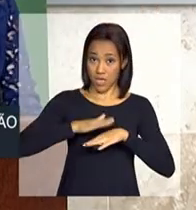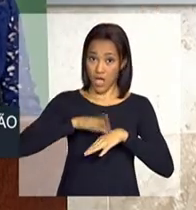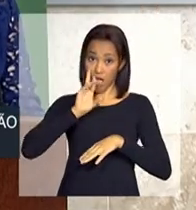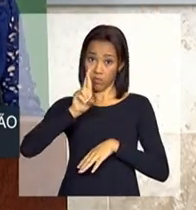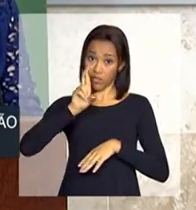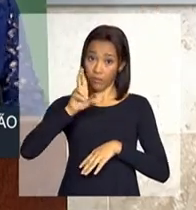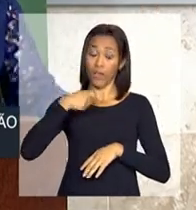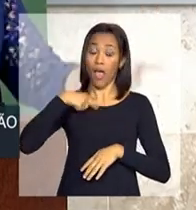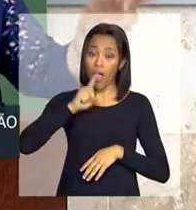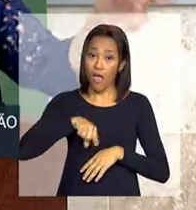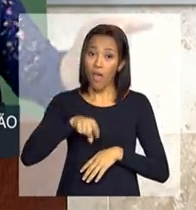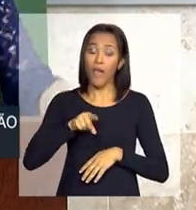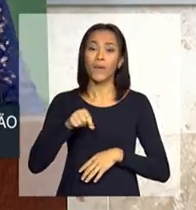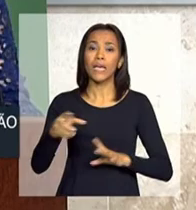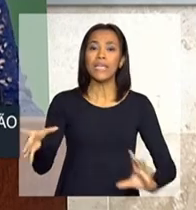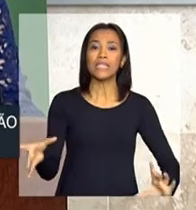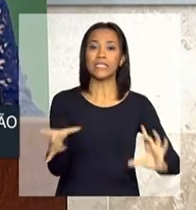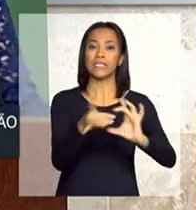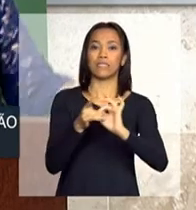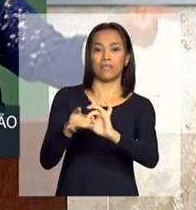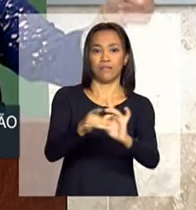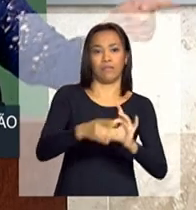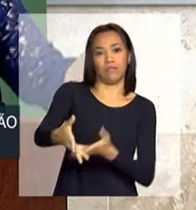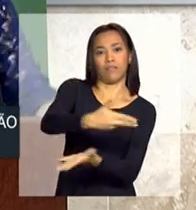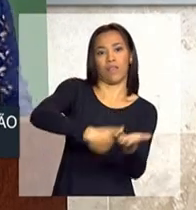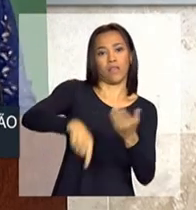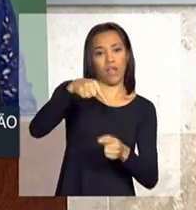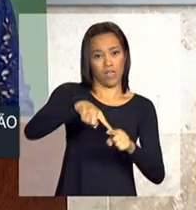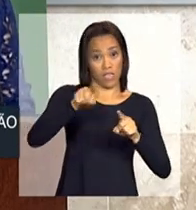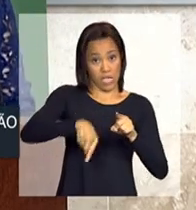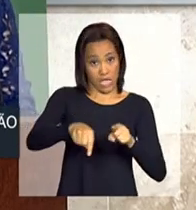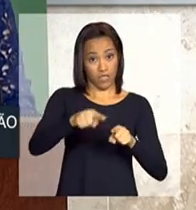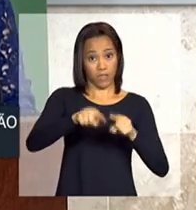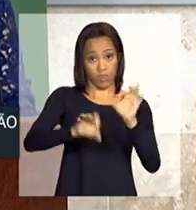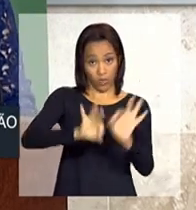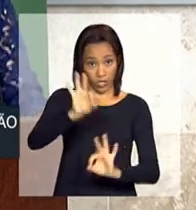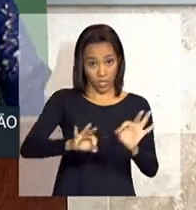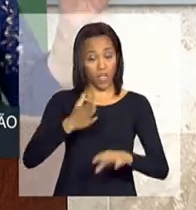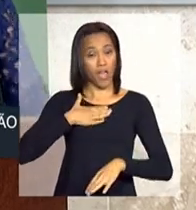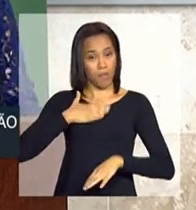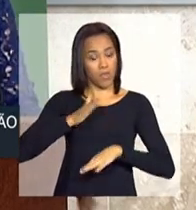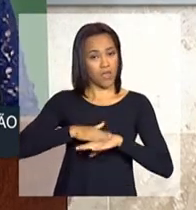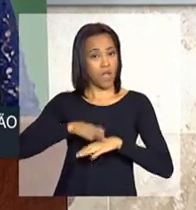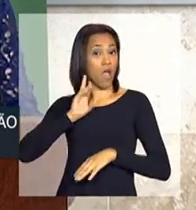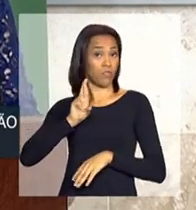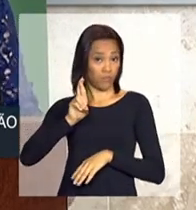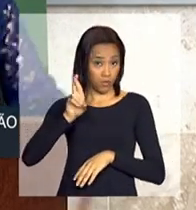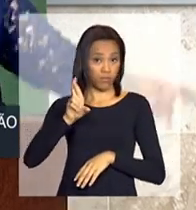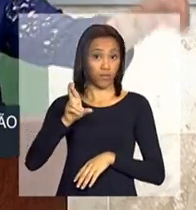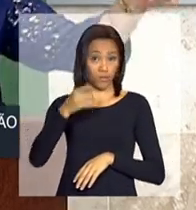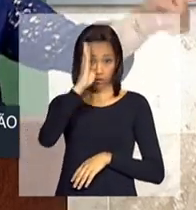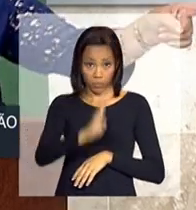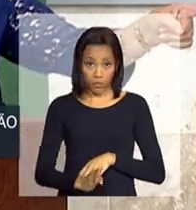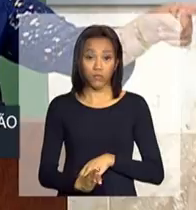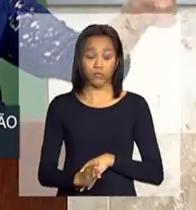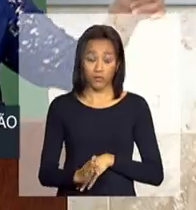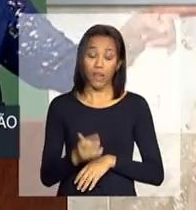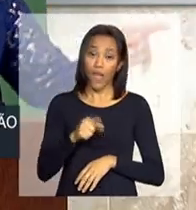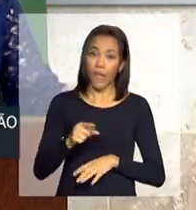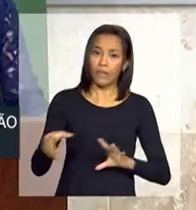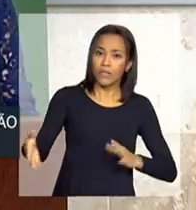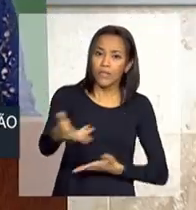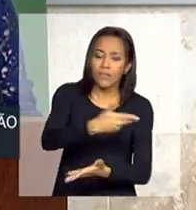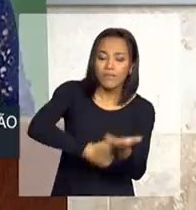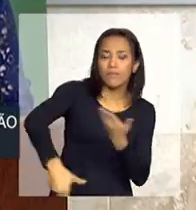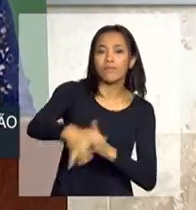projeto. Esse é o meu dote. É o dote, é a responsabilidade do Brasil. Está integrado